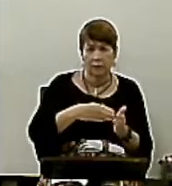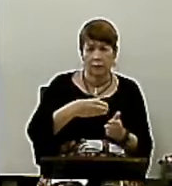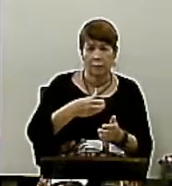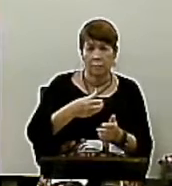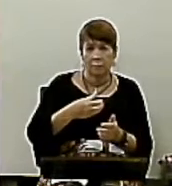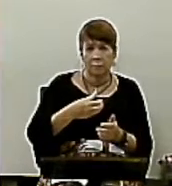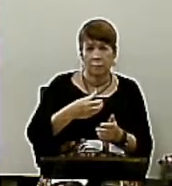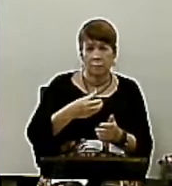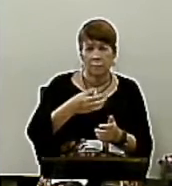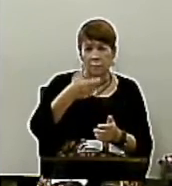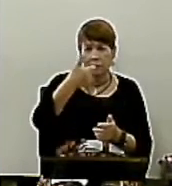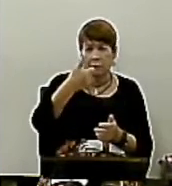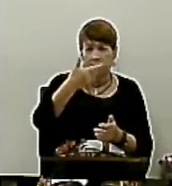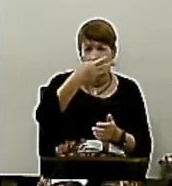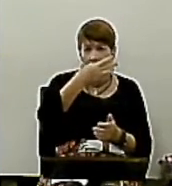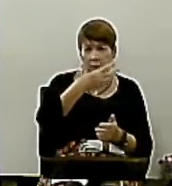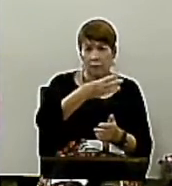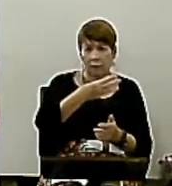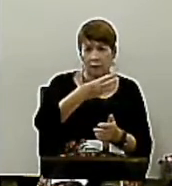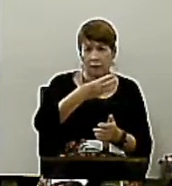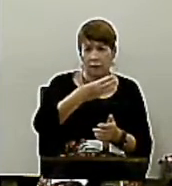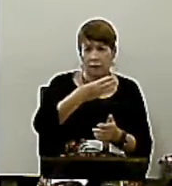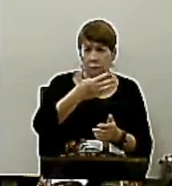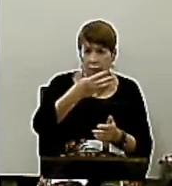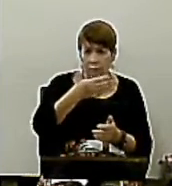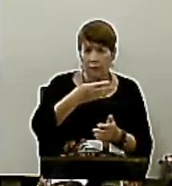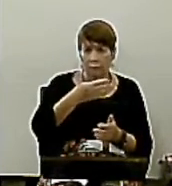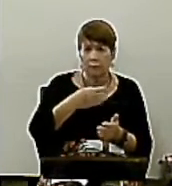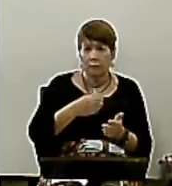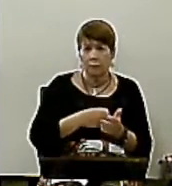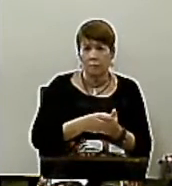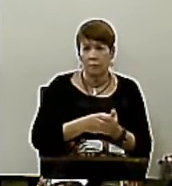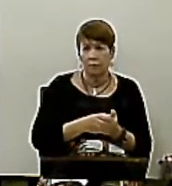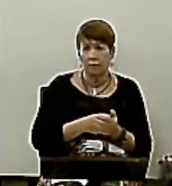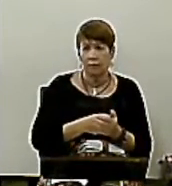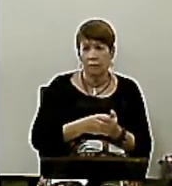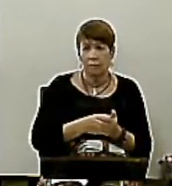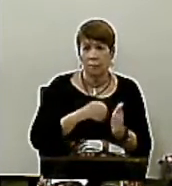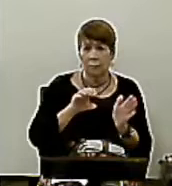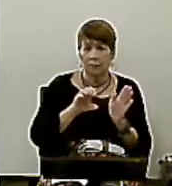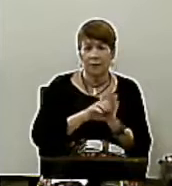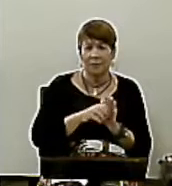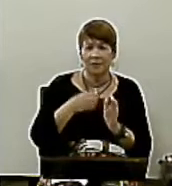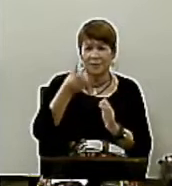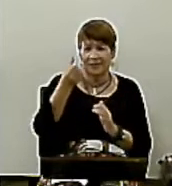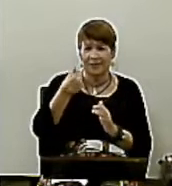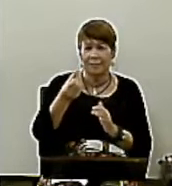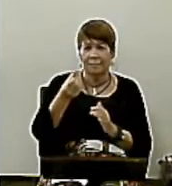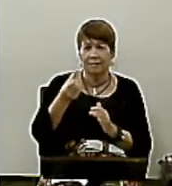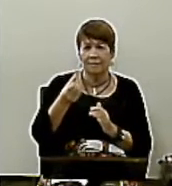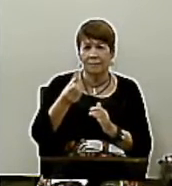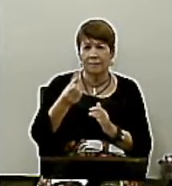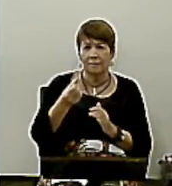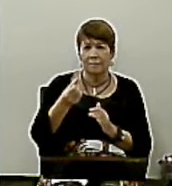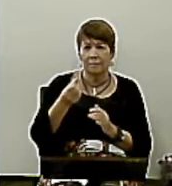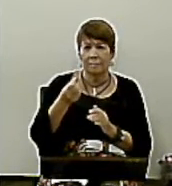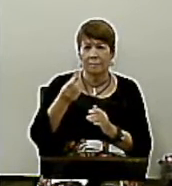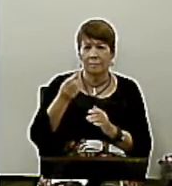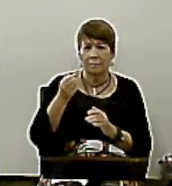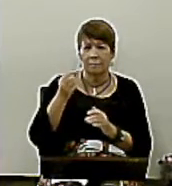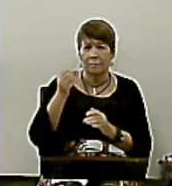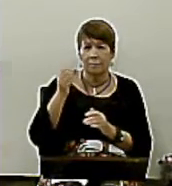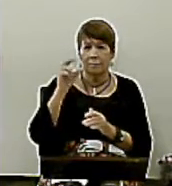6 Versículo 13 do capítulo 5 Até o versículo 10 do capítulo 6 Ele chama de a